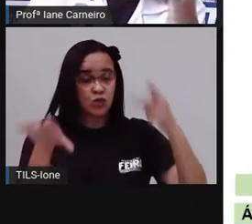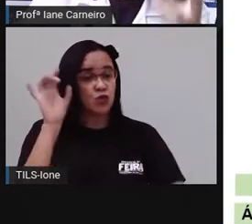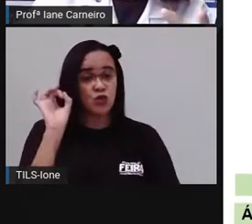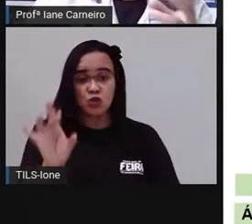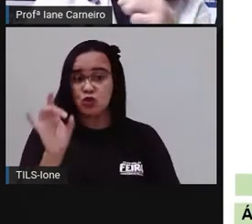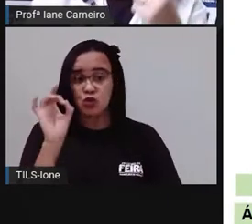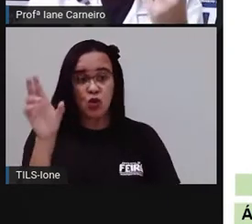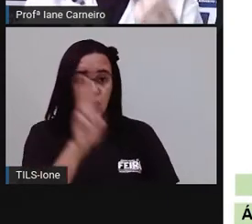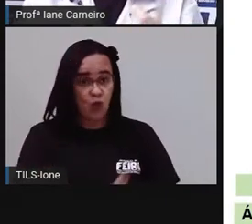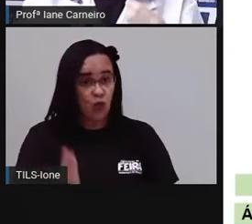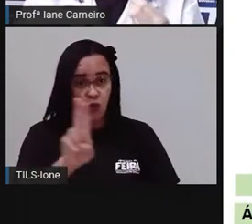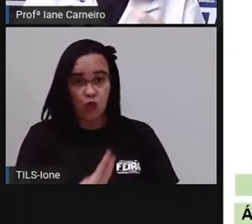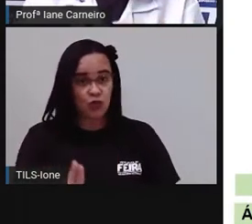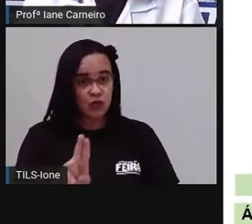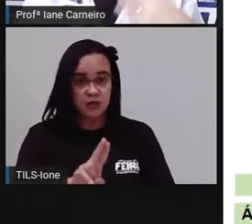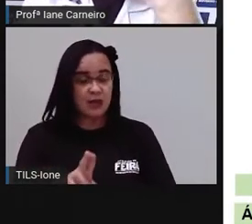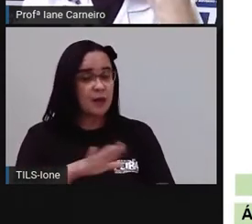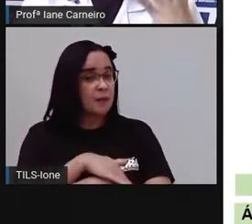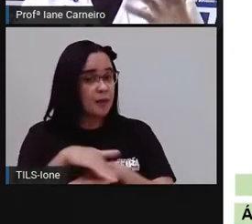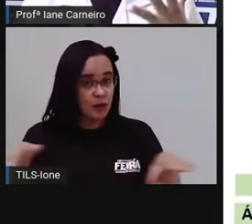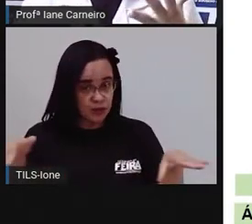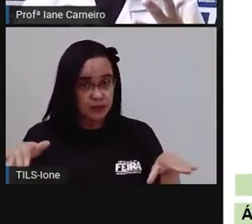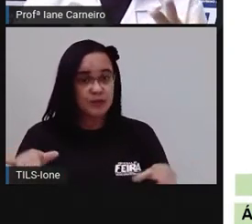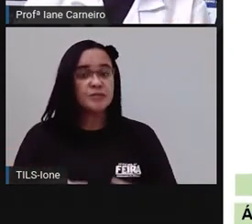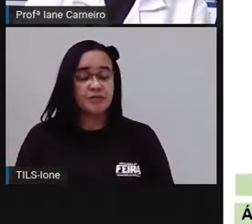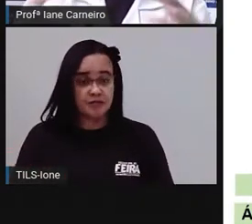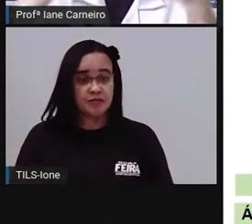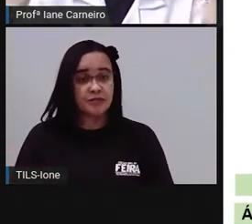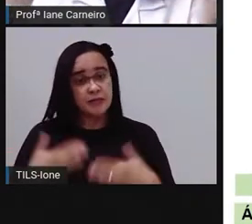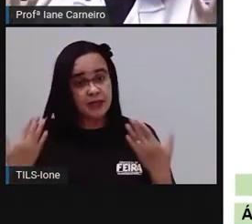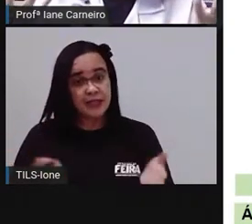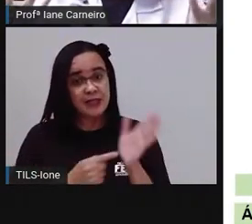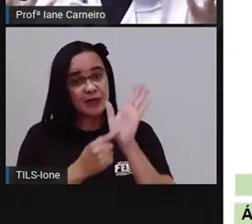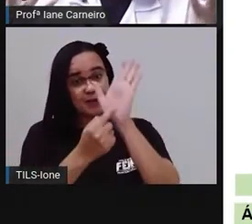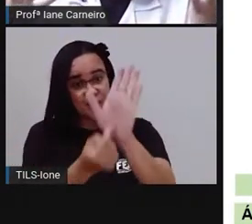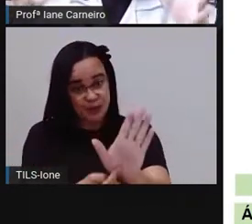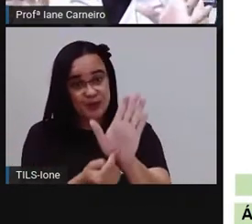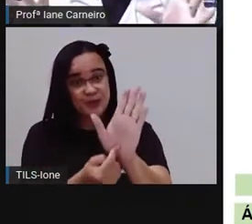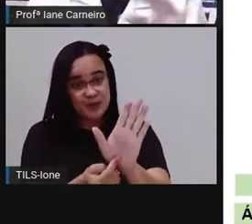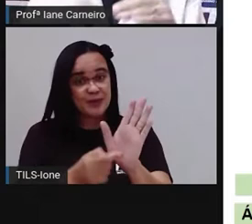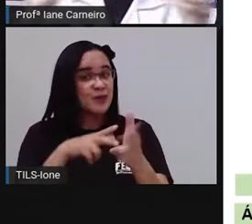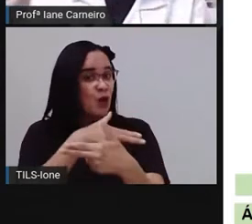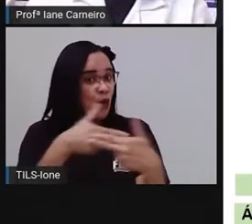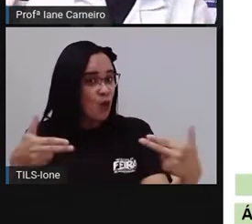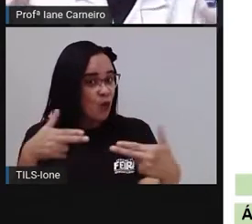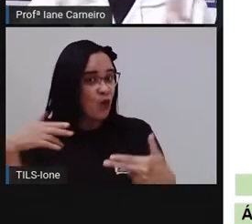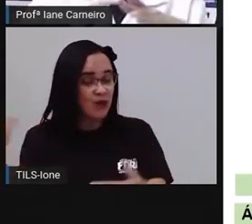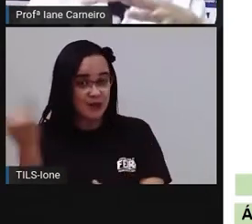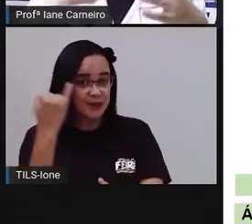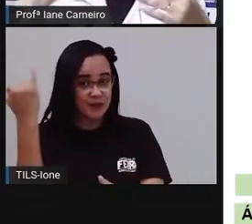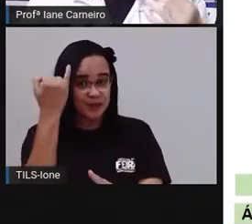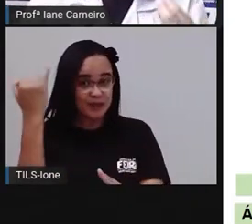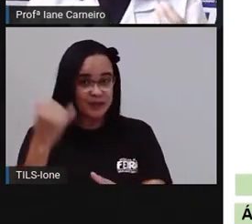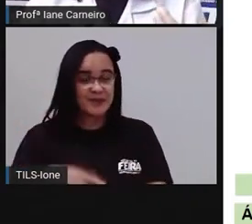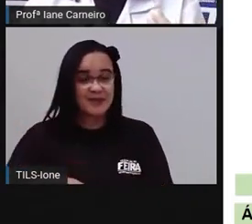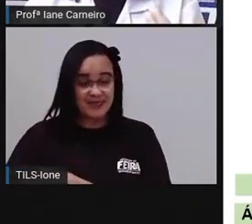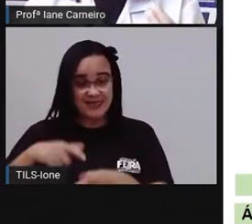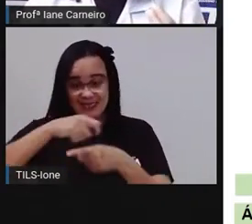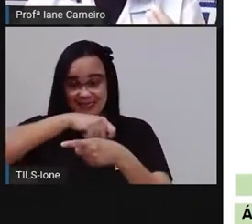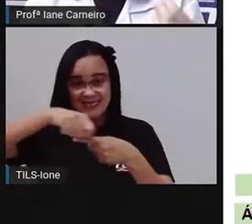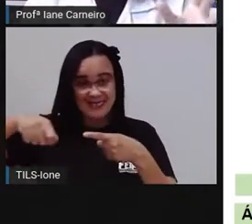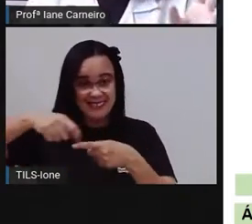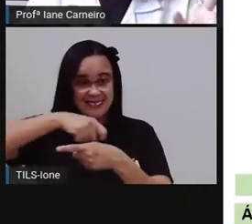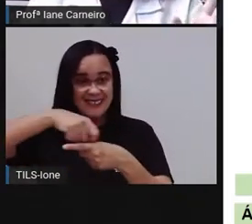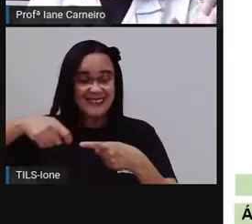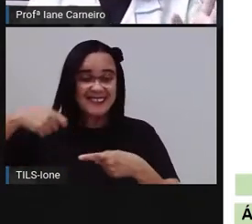a escova de dente, o fio dental, para ilustrar que são objetos... Por exemplo, o fio dental, a gente pode compartilhar